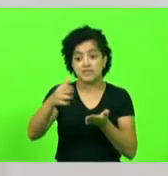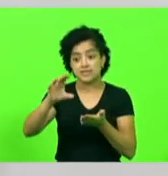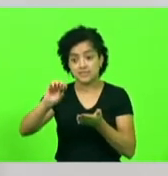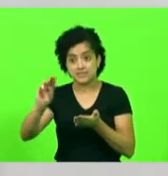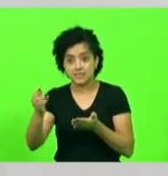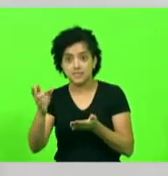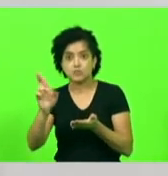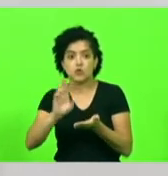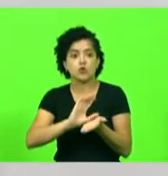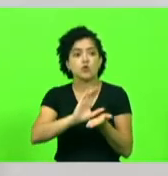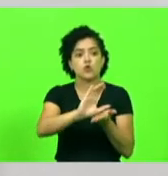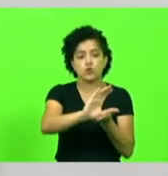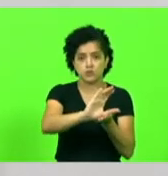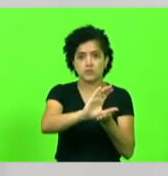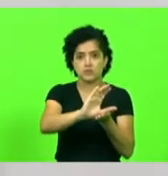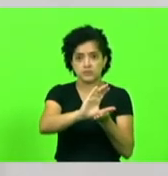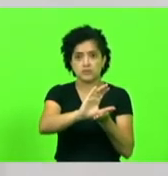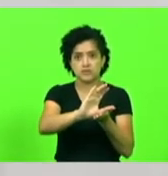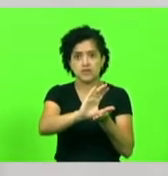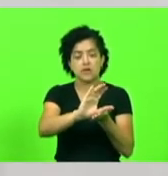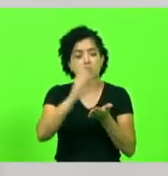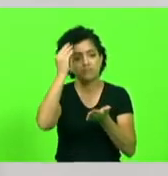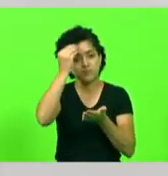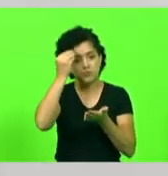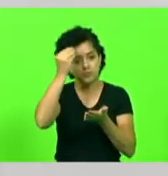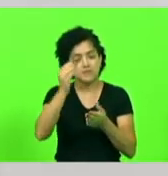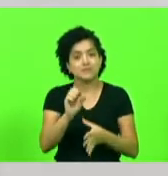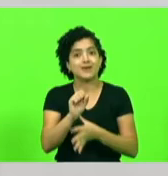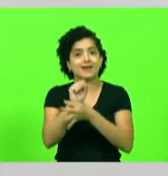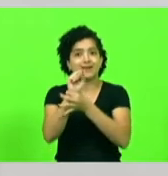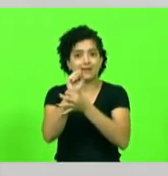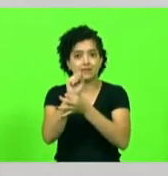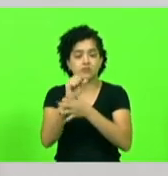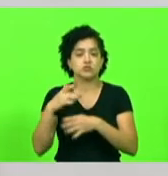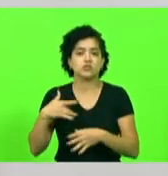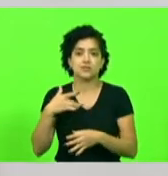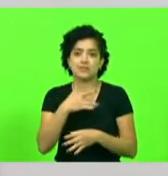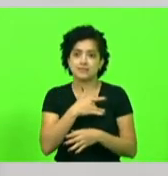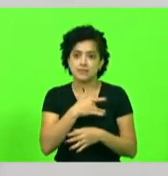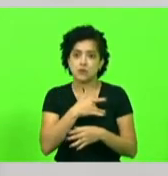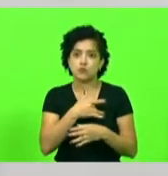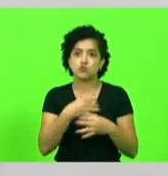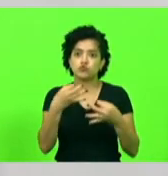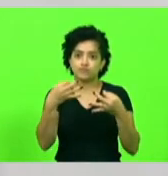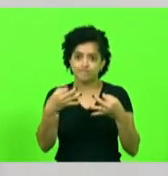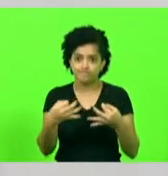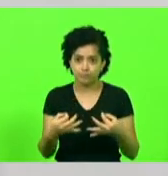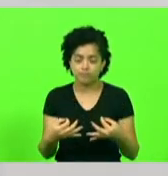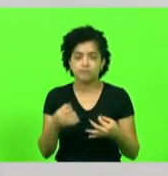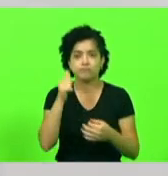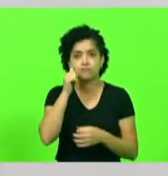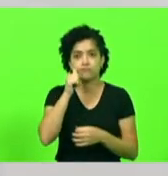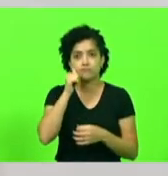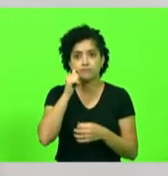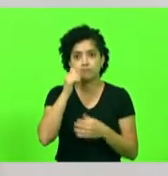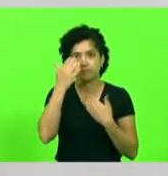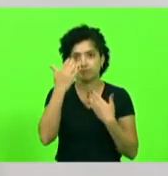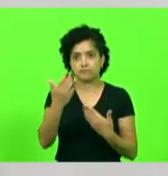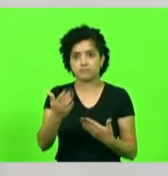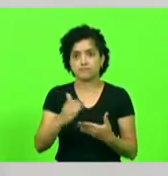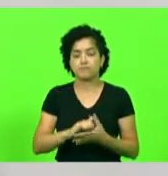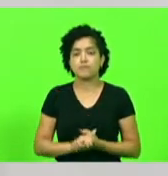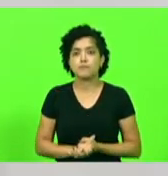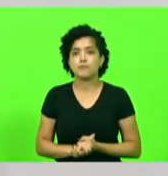sirva como uma boa experiência para garantir a saúde plena das nossas mulheres. Muito obrigada. parte,